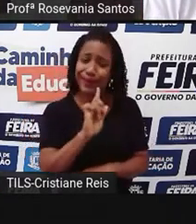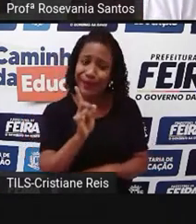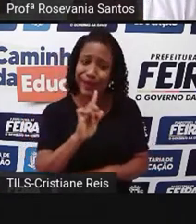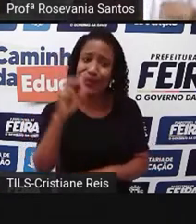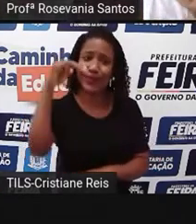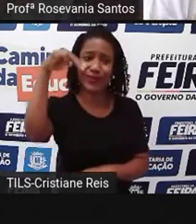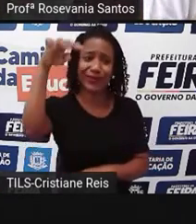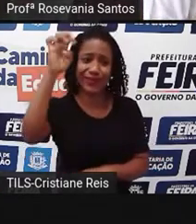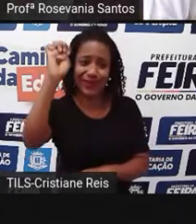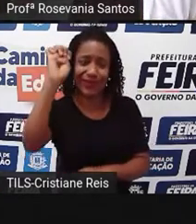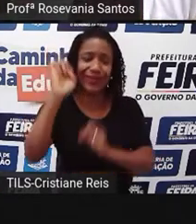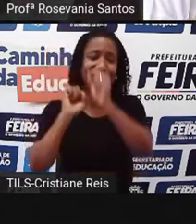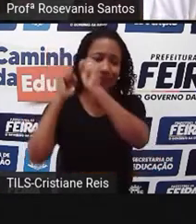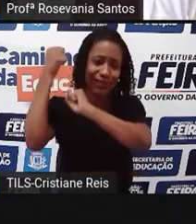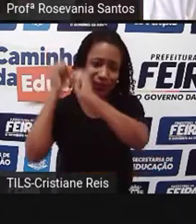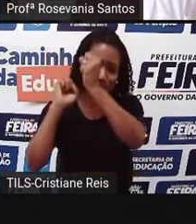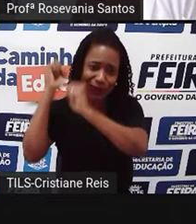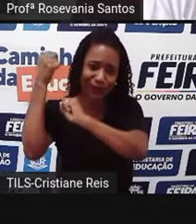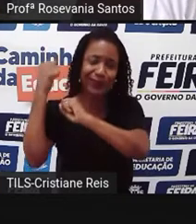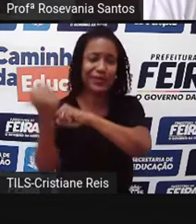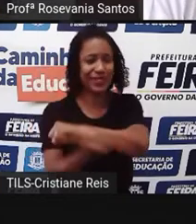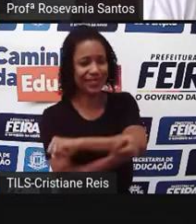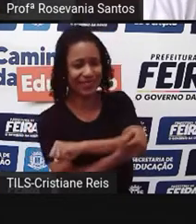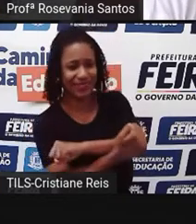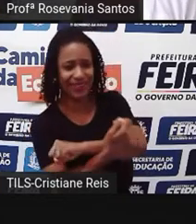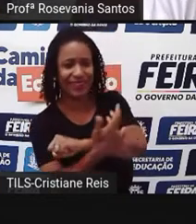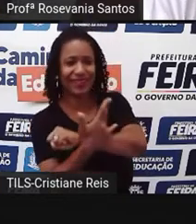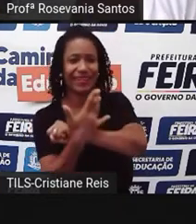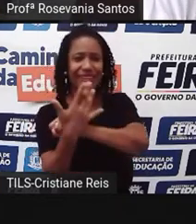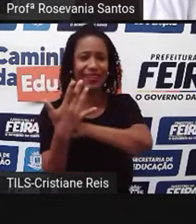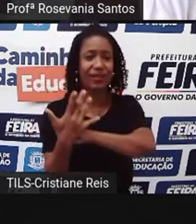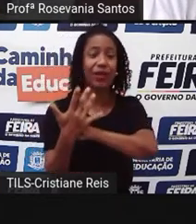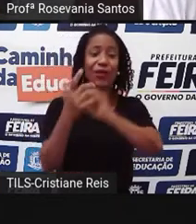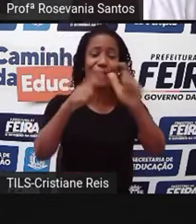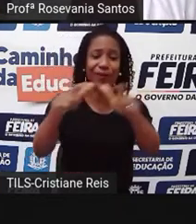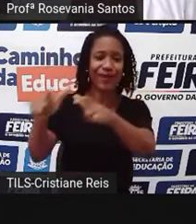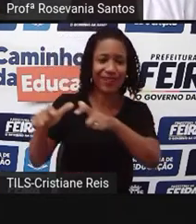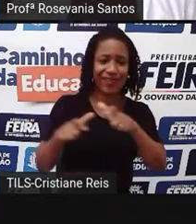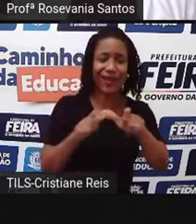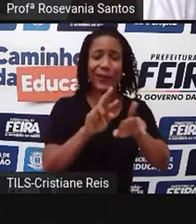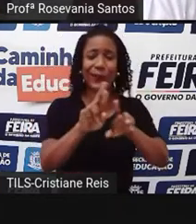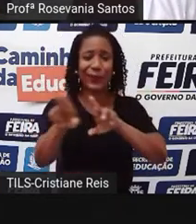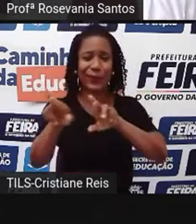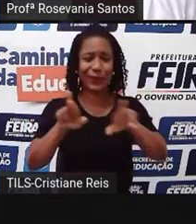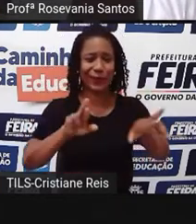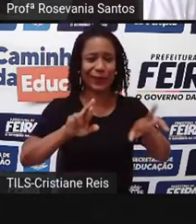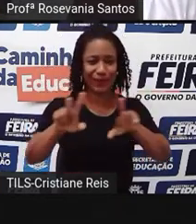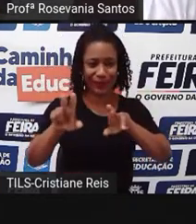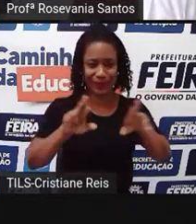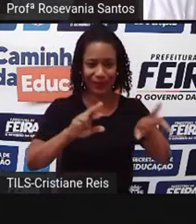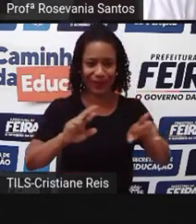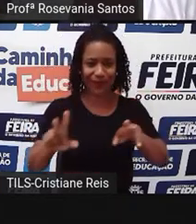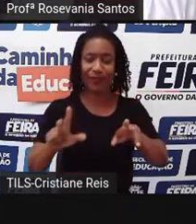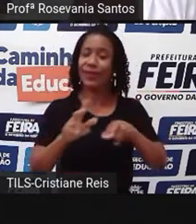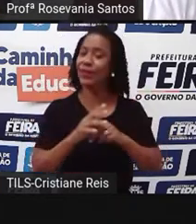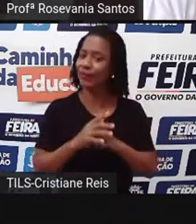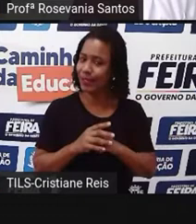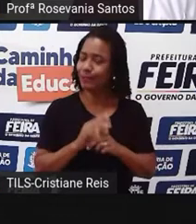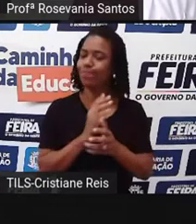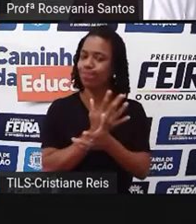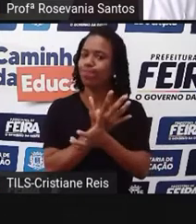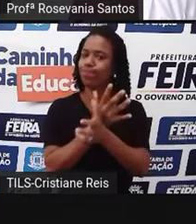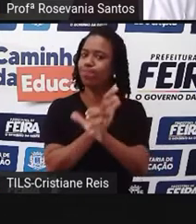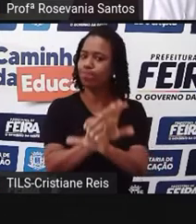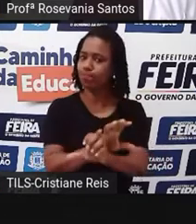indústria. A gente tem uma região bastante diversificada. Mas essa questão do sertão chama bastante